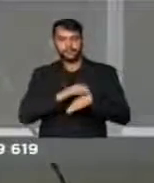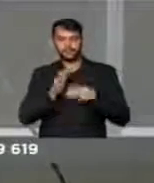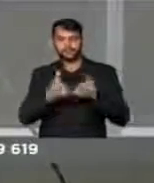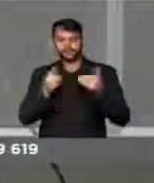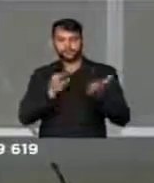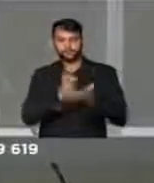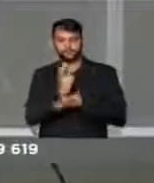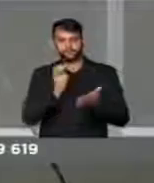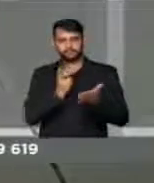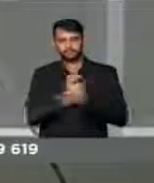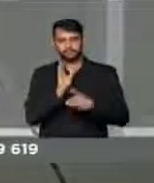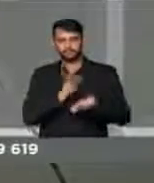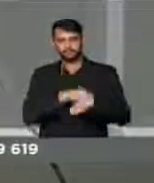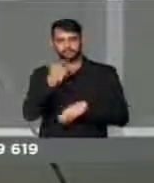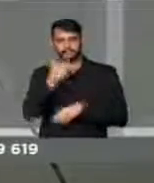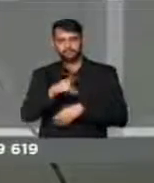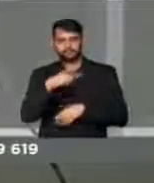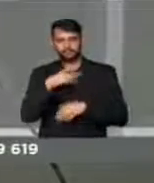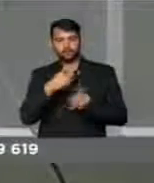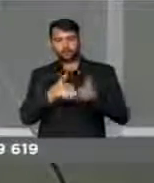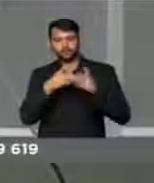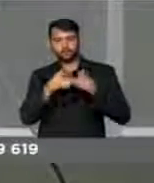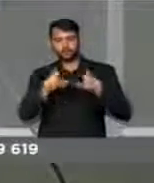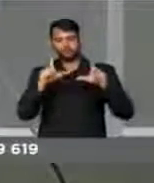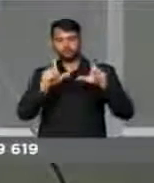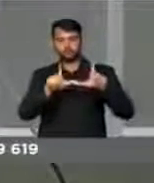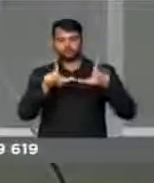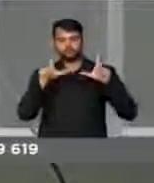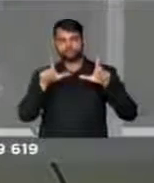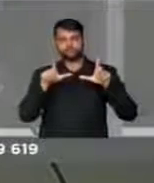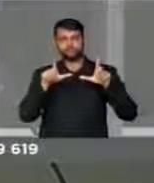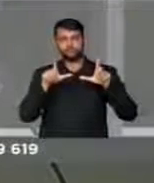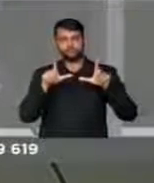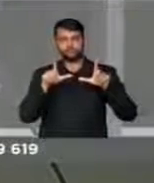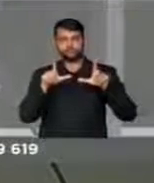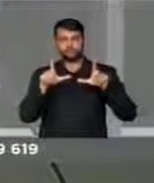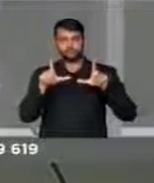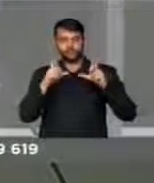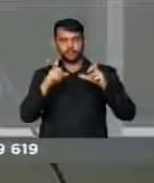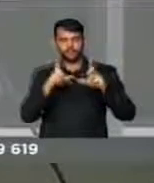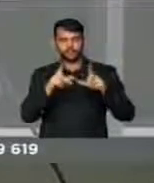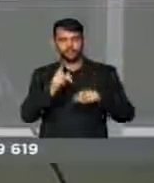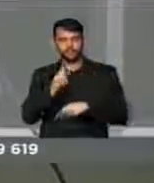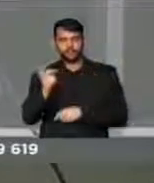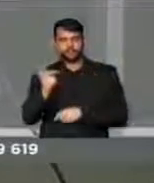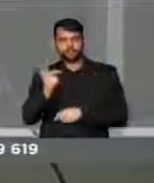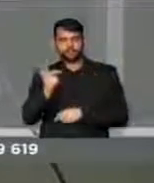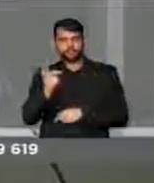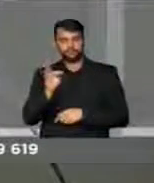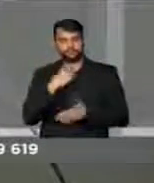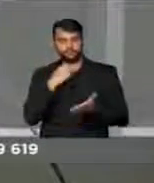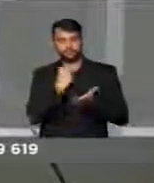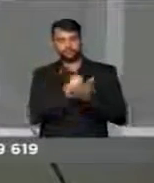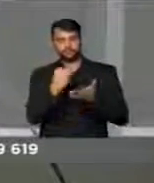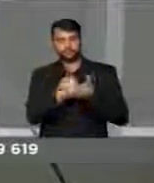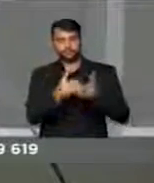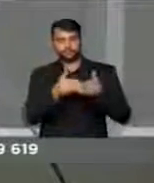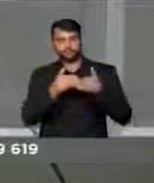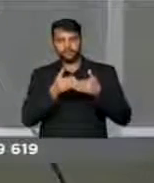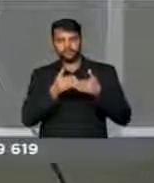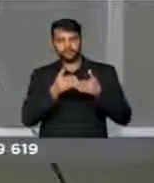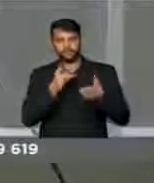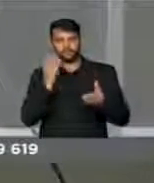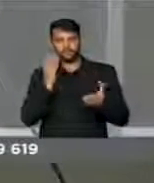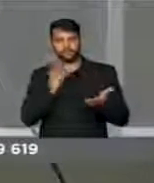pediu impeachment, e aqui mais uma vez eu vou recorrer a uma imagem, uma foto dos petistas, protocolando um pedido de